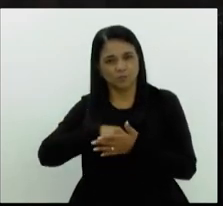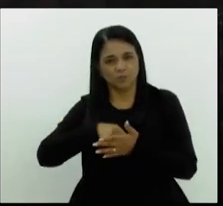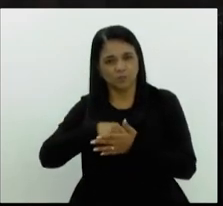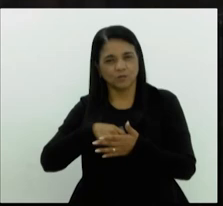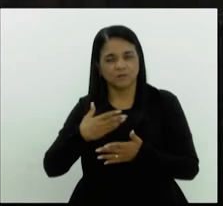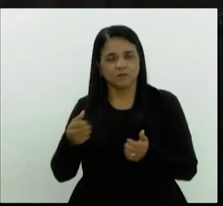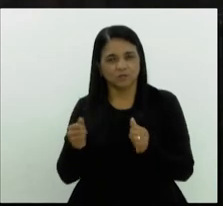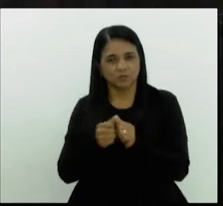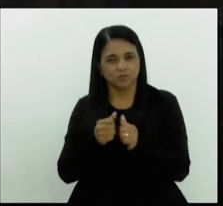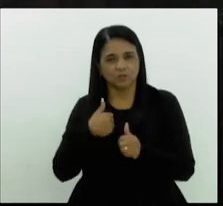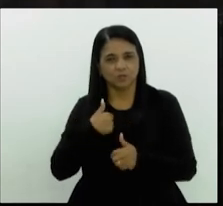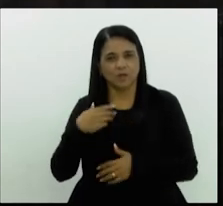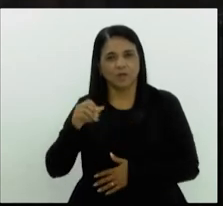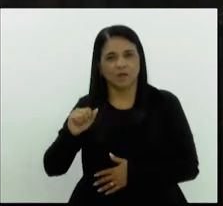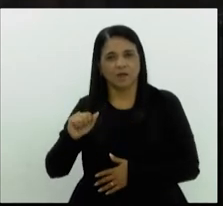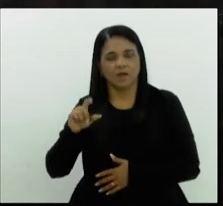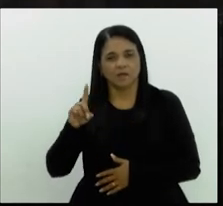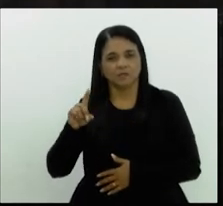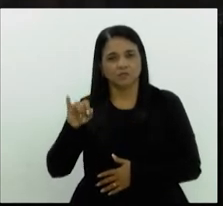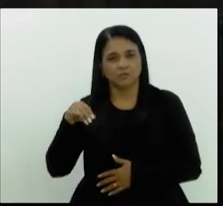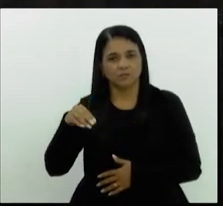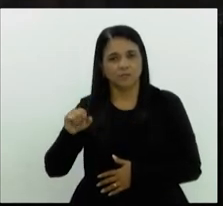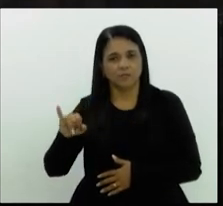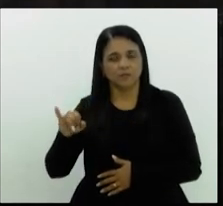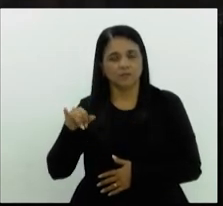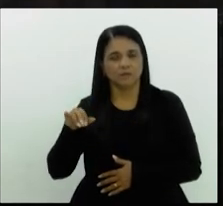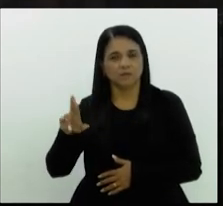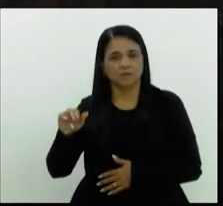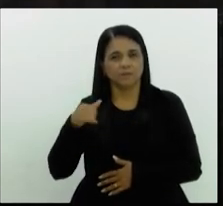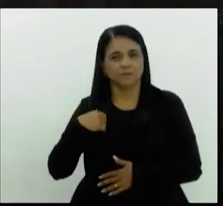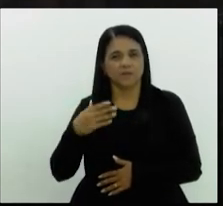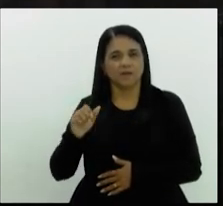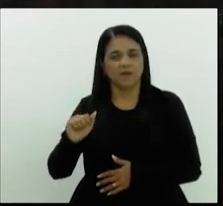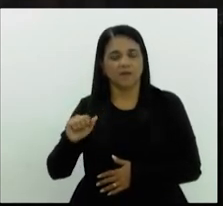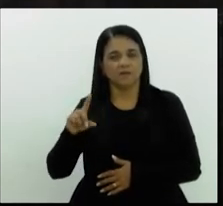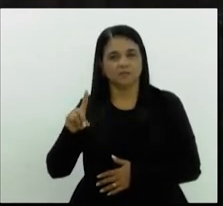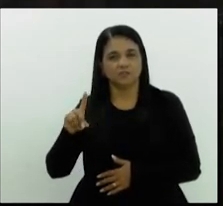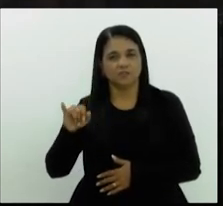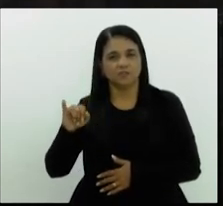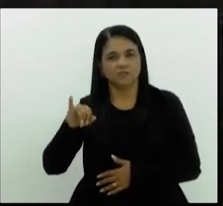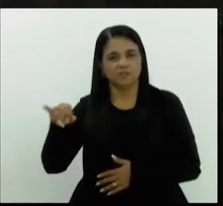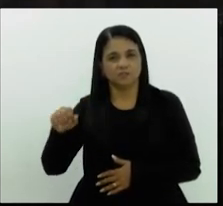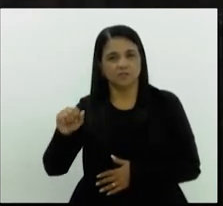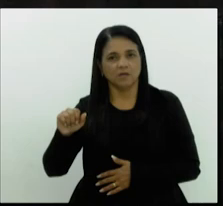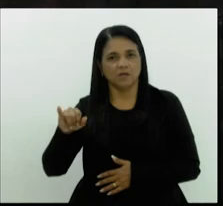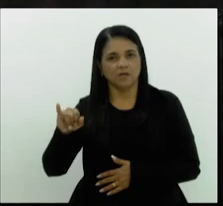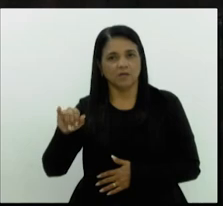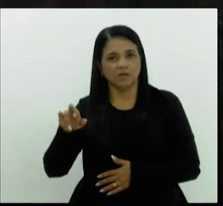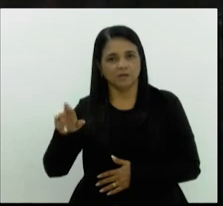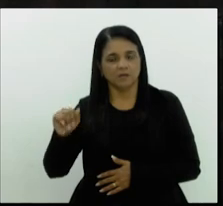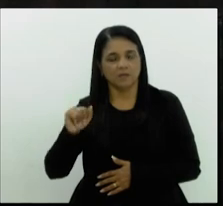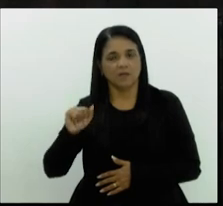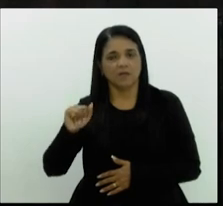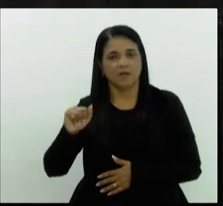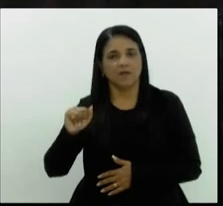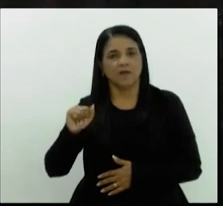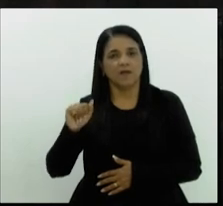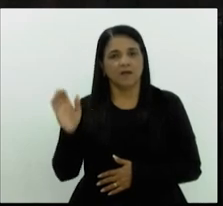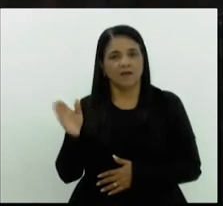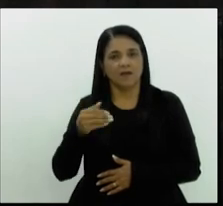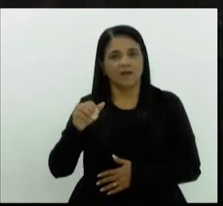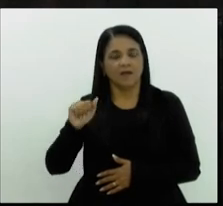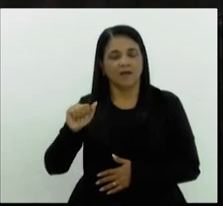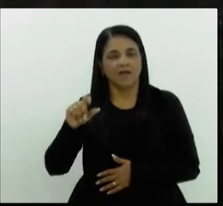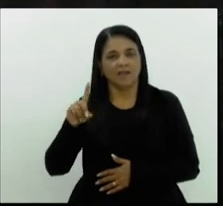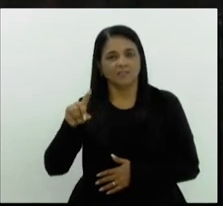Adnilde, o Adjanir, Adna, minha